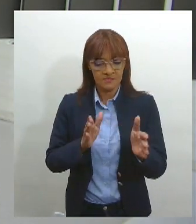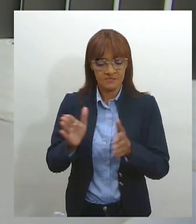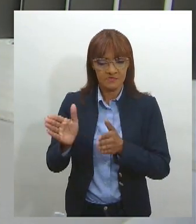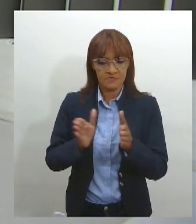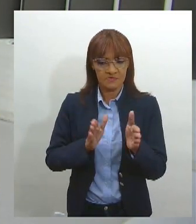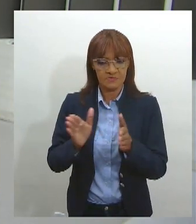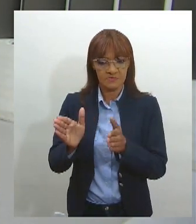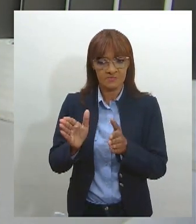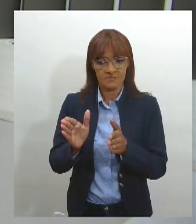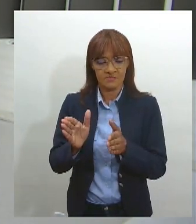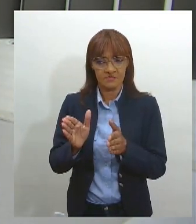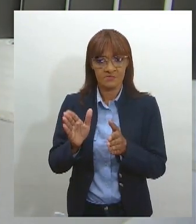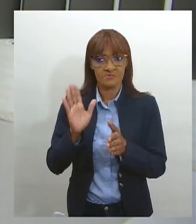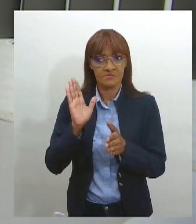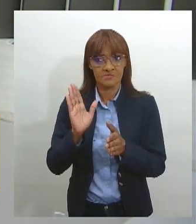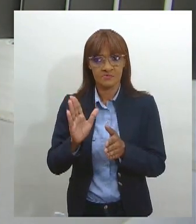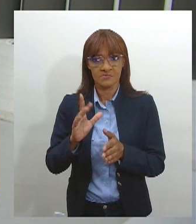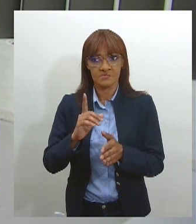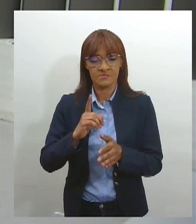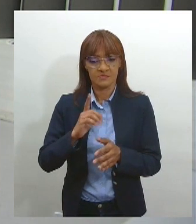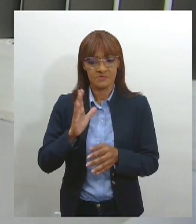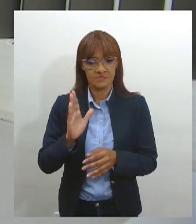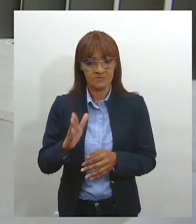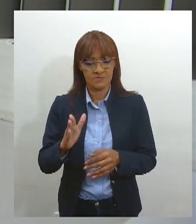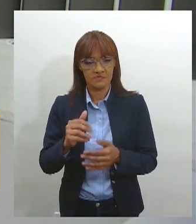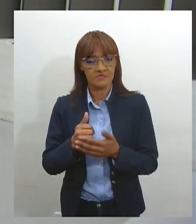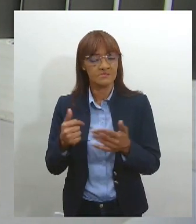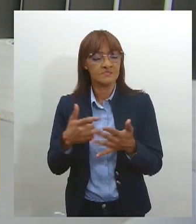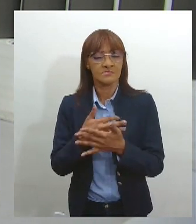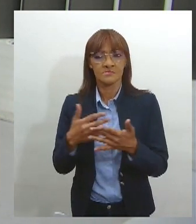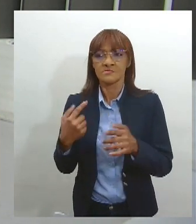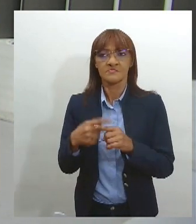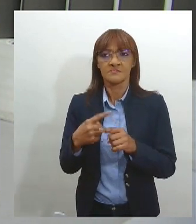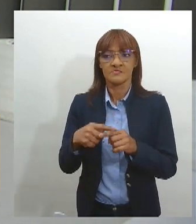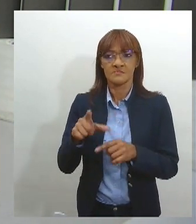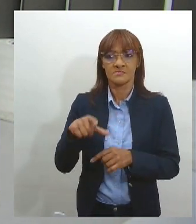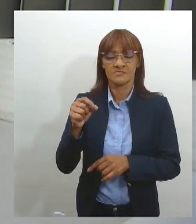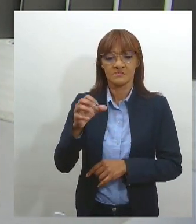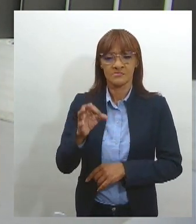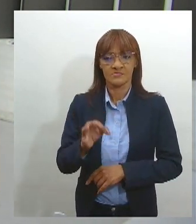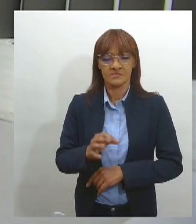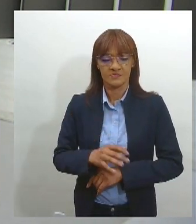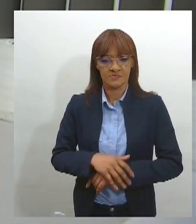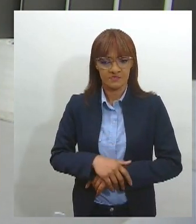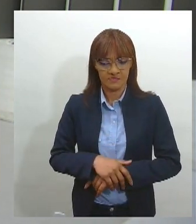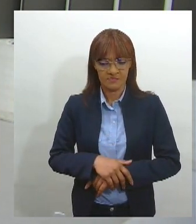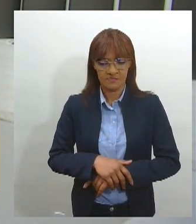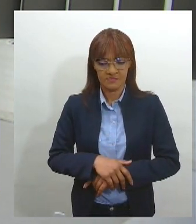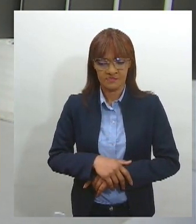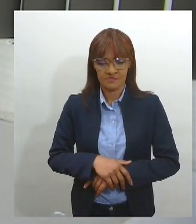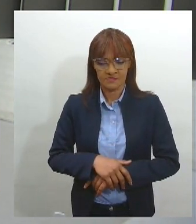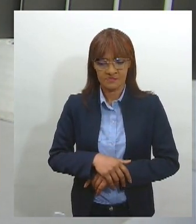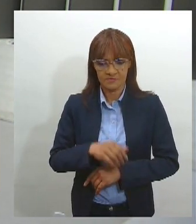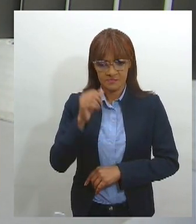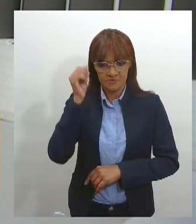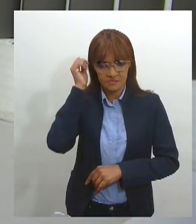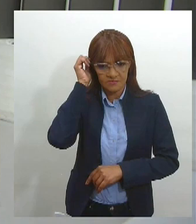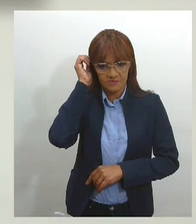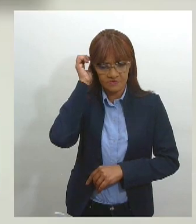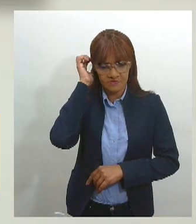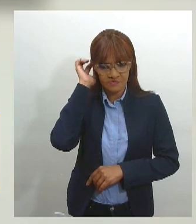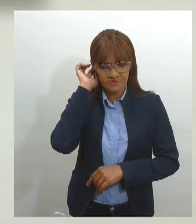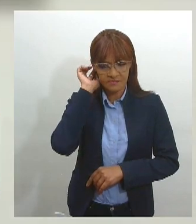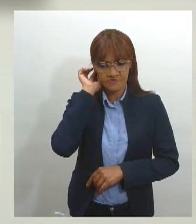movimentada, que é o centro comercial. Por que dar a escolha desse local? Então, né? Os 21 dias de ativismo iniciou